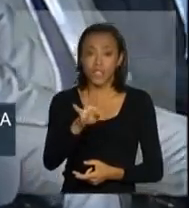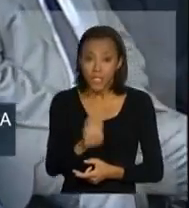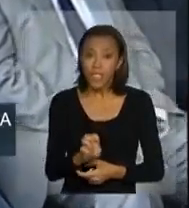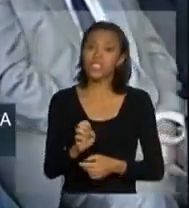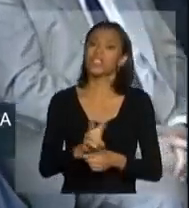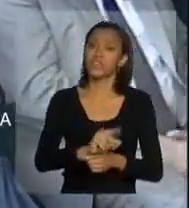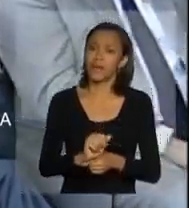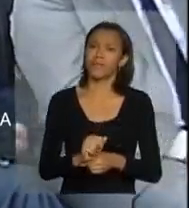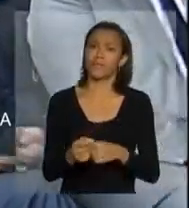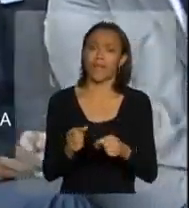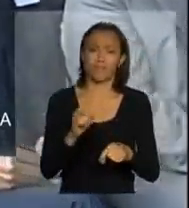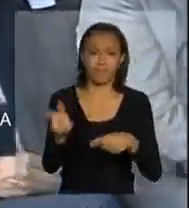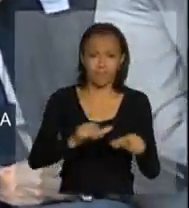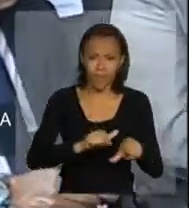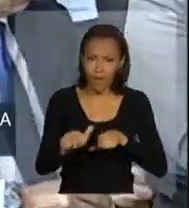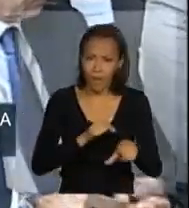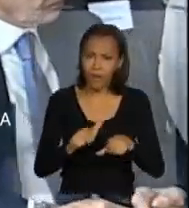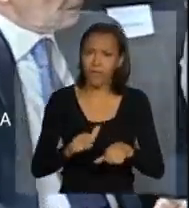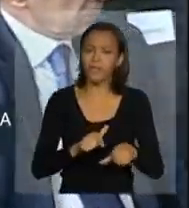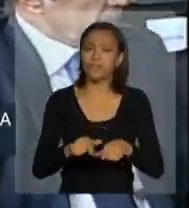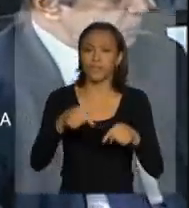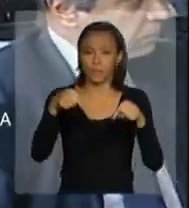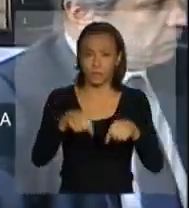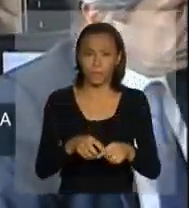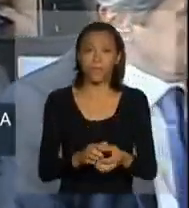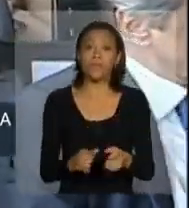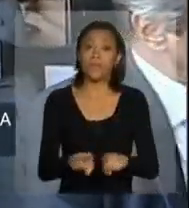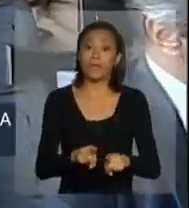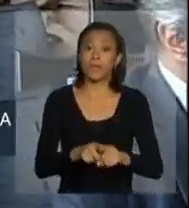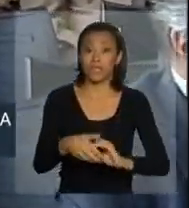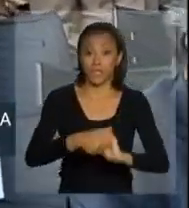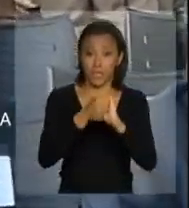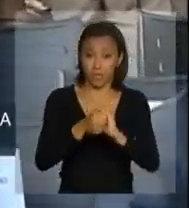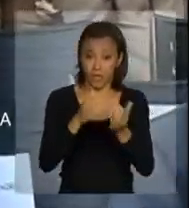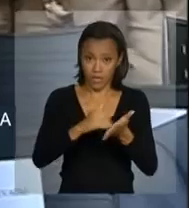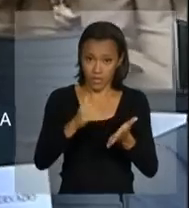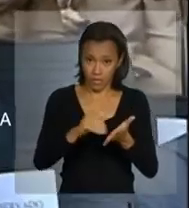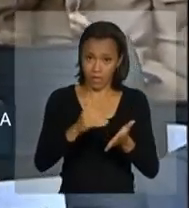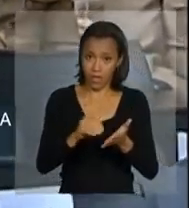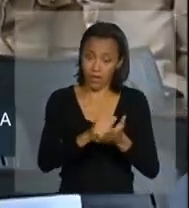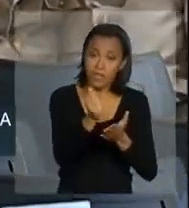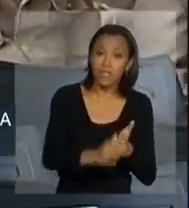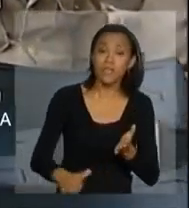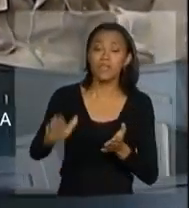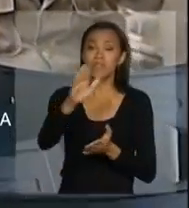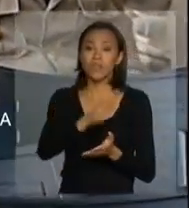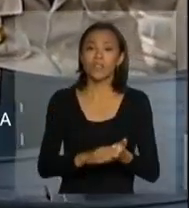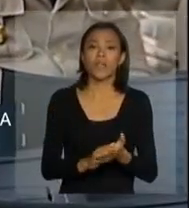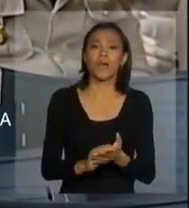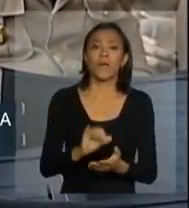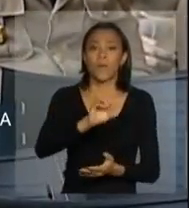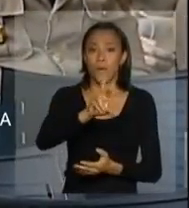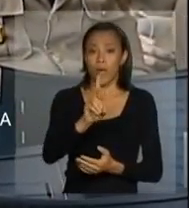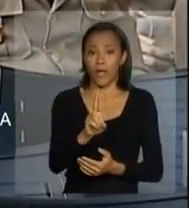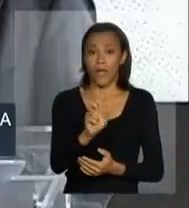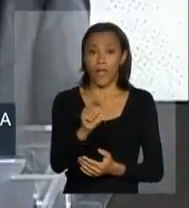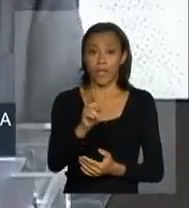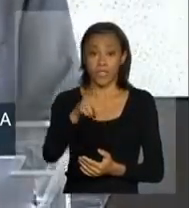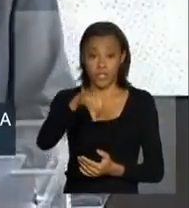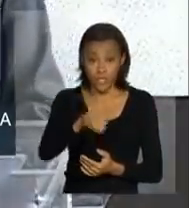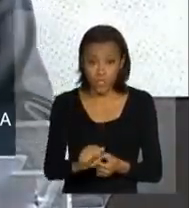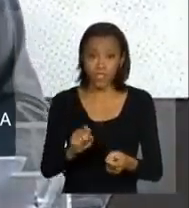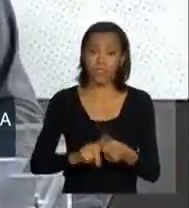nesta operação de que participe do Ministério da Justiça, saudar o secretário nacional de segurança pública, Regina Miki, secretária executiva, Márcia